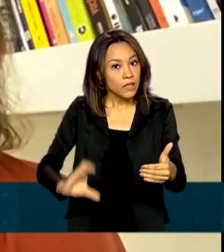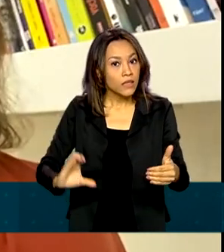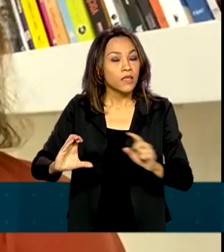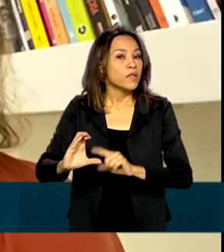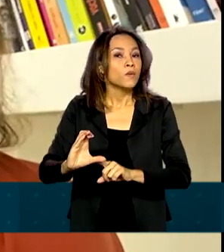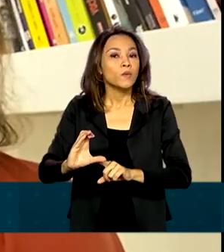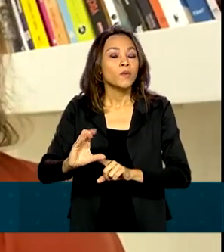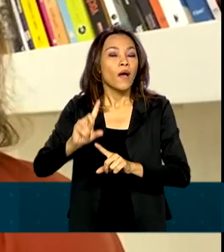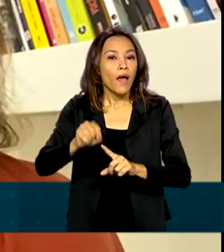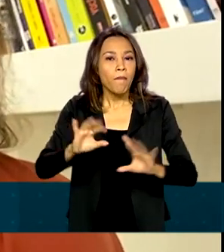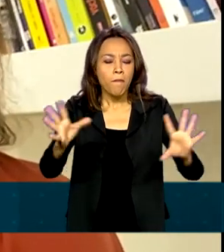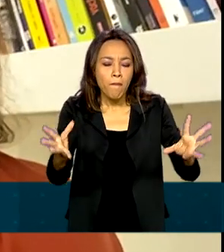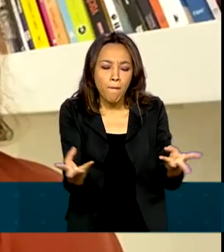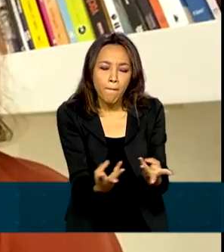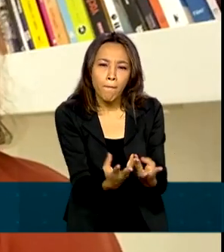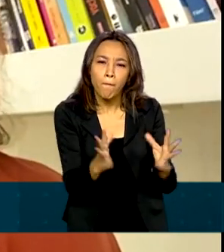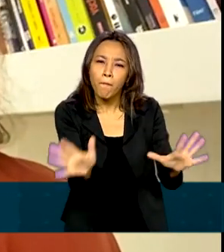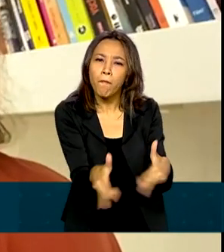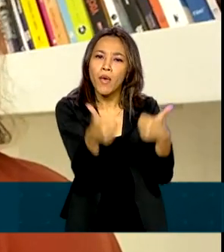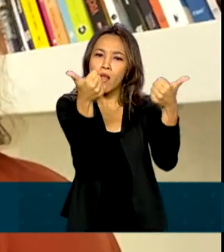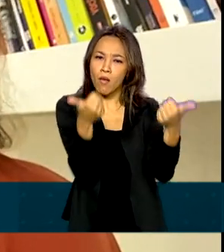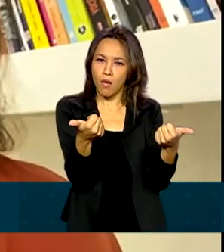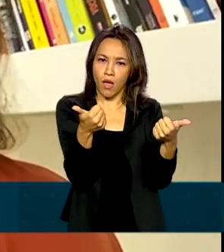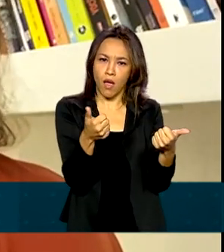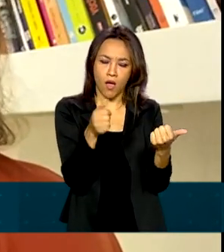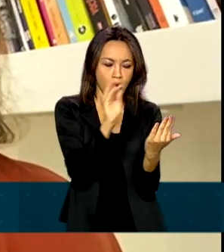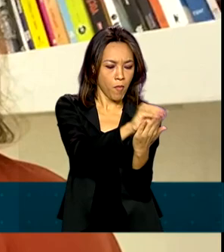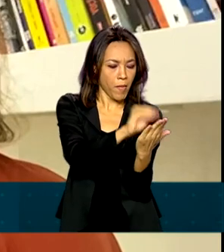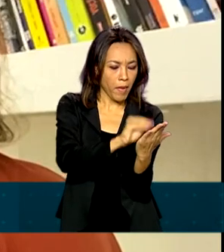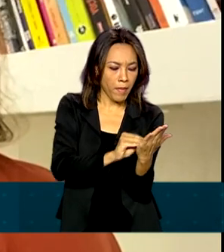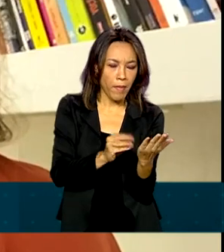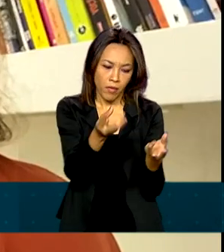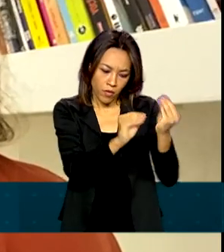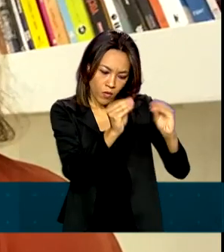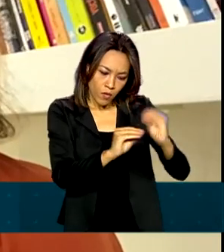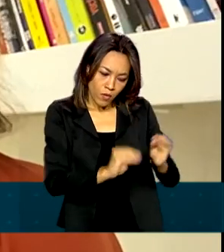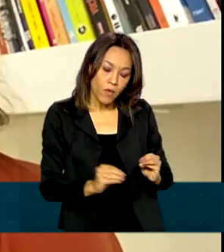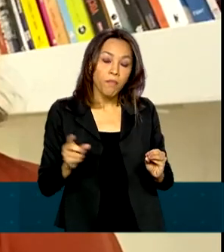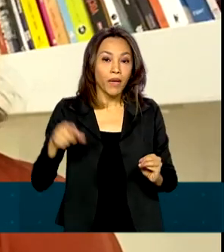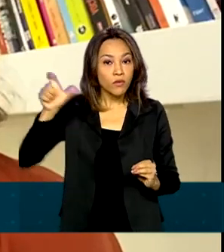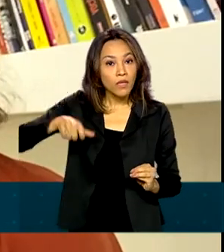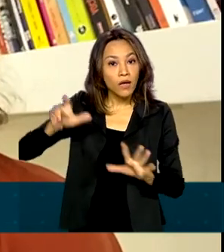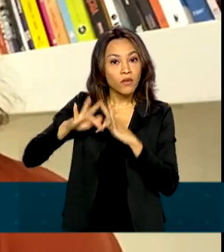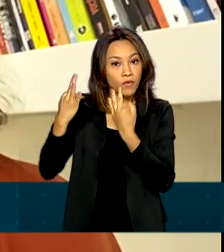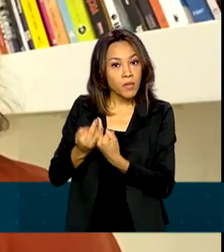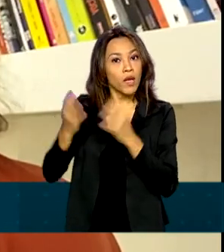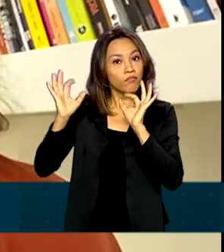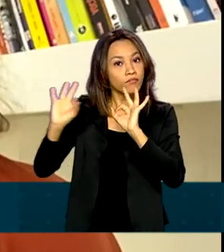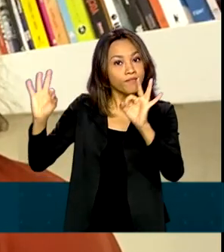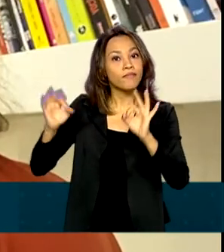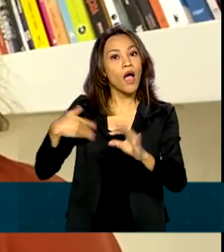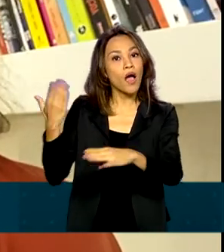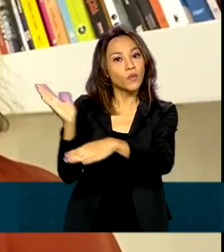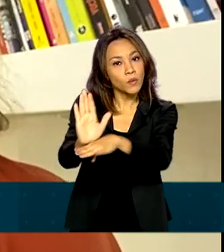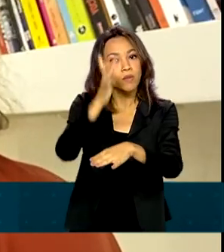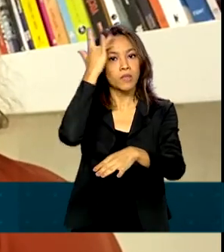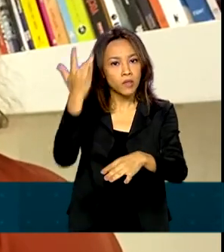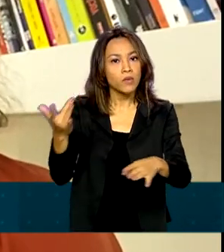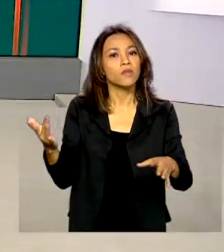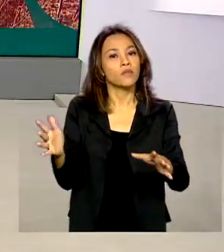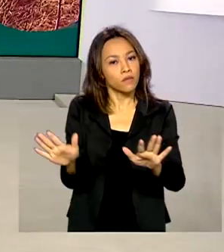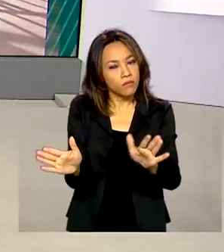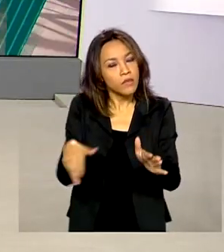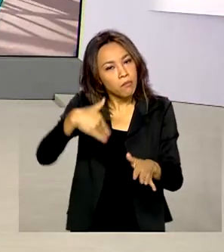aprimorar o cadastro único e com isso garantir que os benefícios do programa Bolsa Família cheguem de fato às famílias que mais precisam.